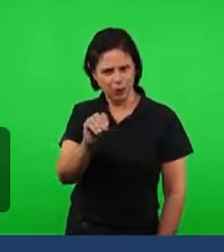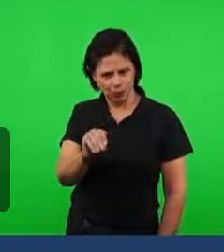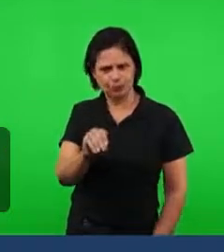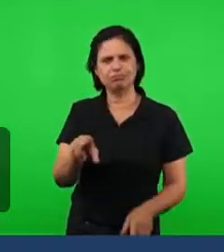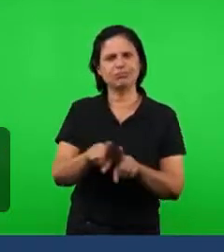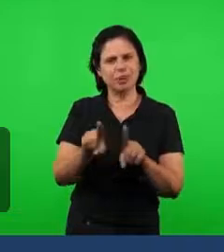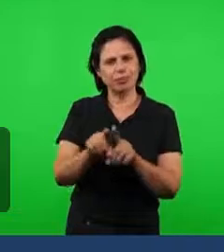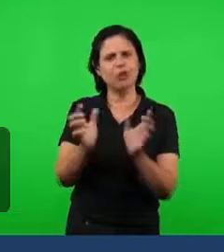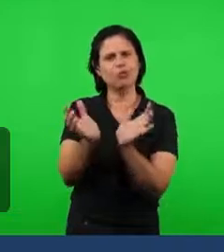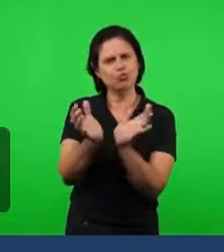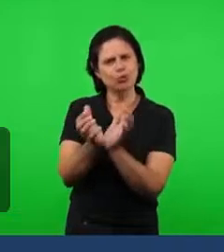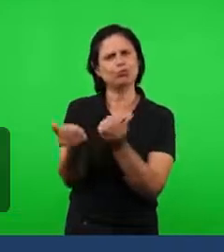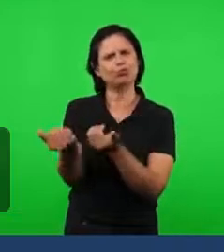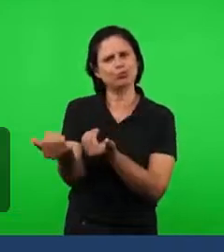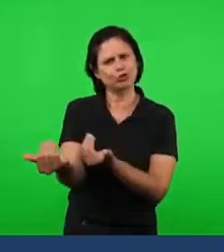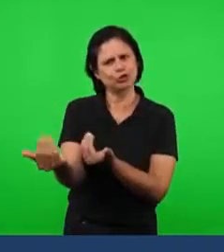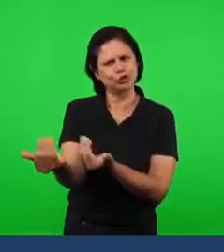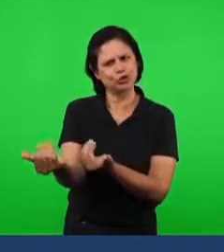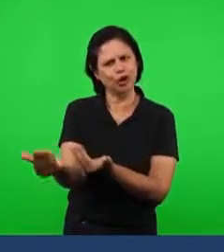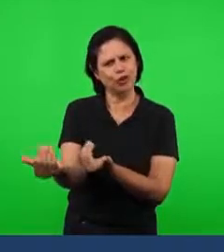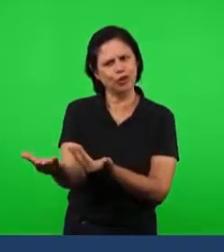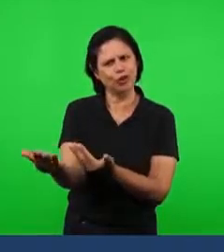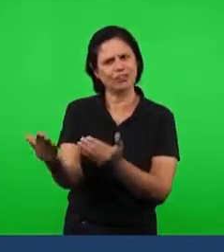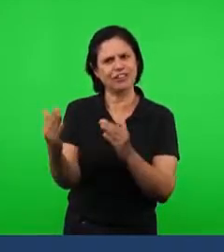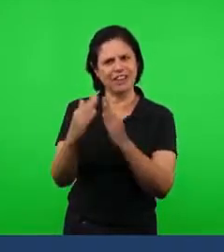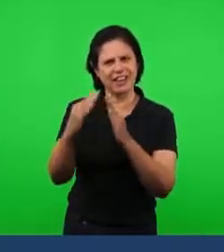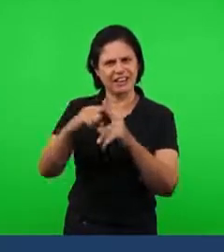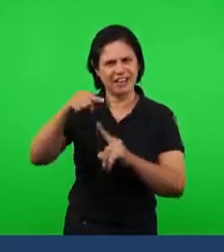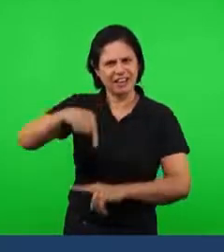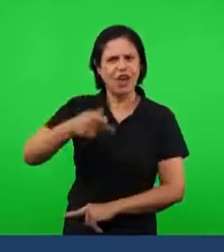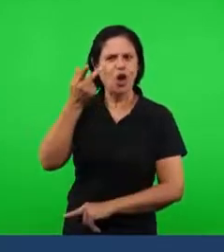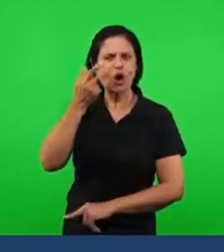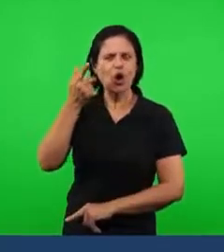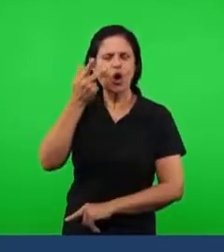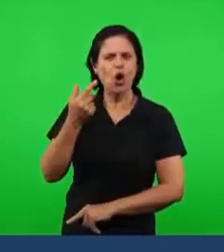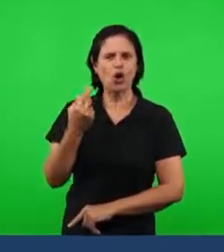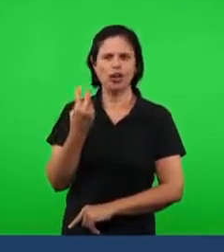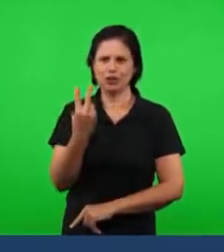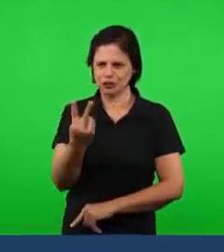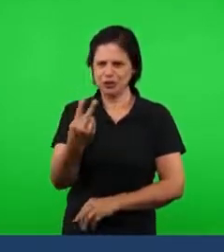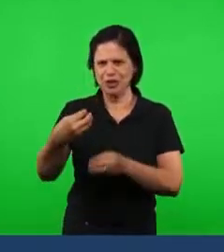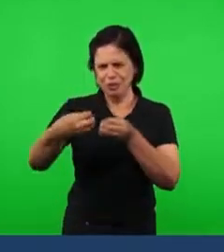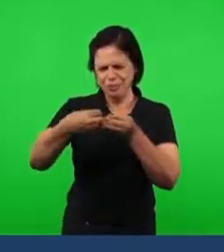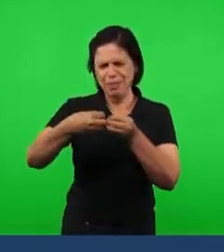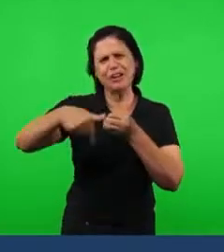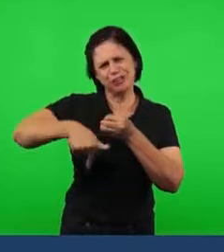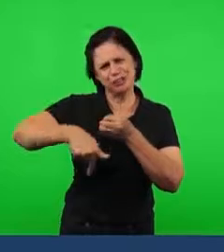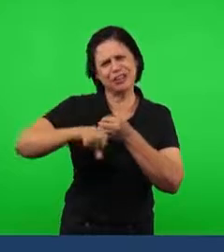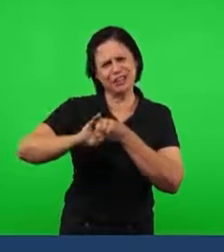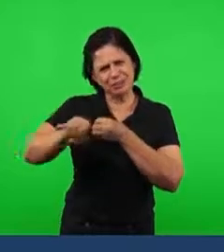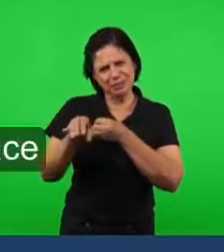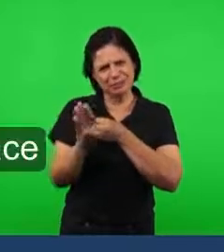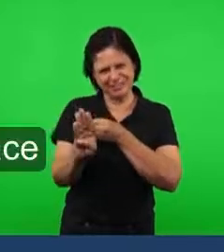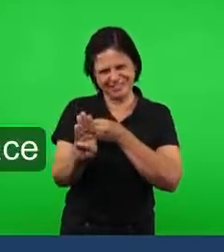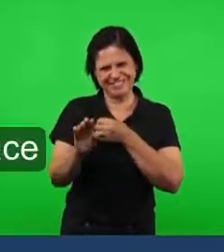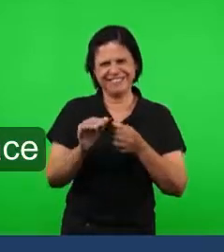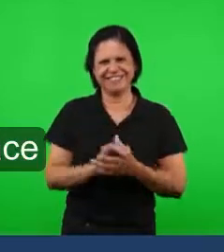também um grupo de jovens da Igreja da Glória II. É o lugar mais próximo aqui do nosso